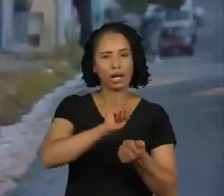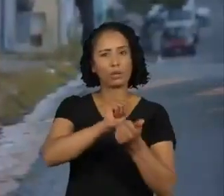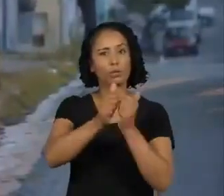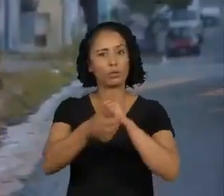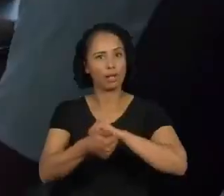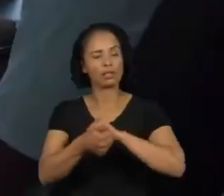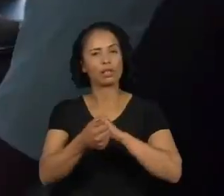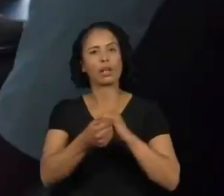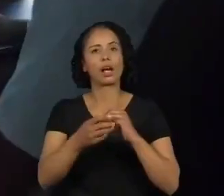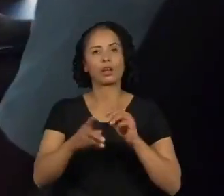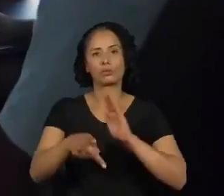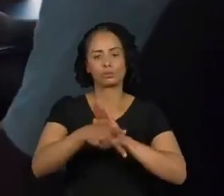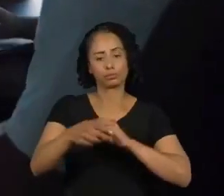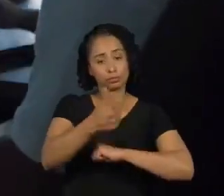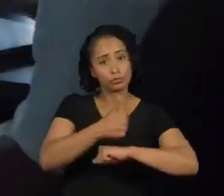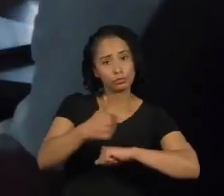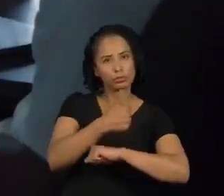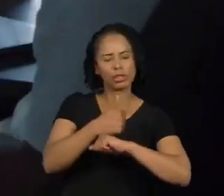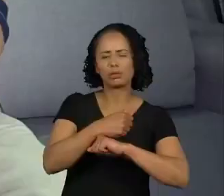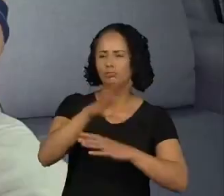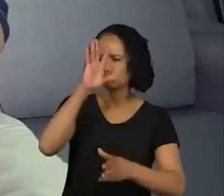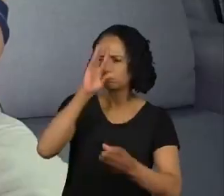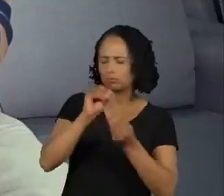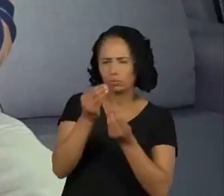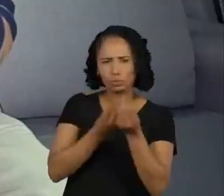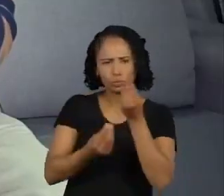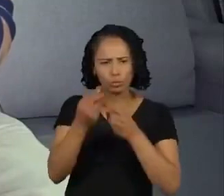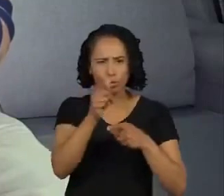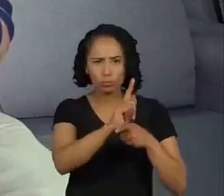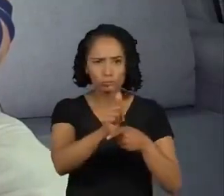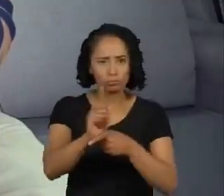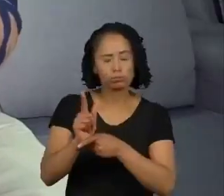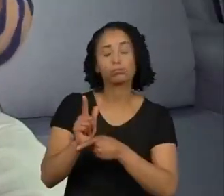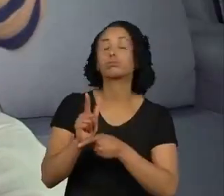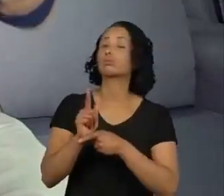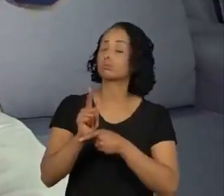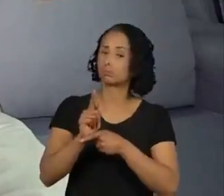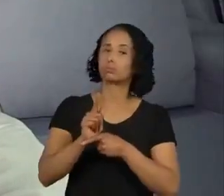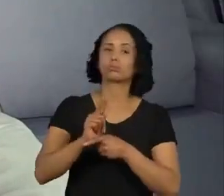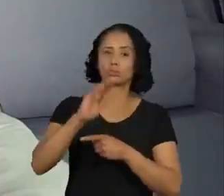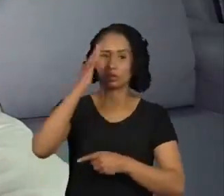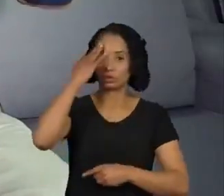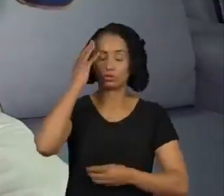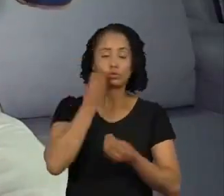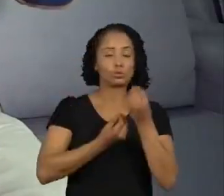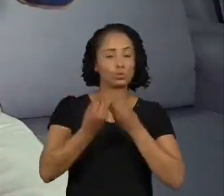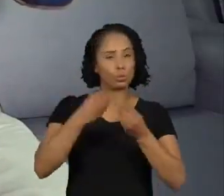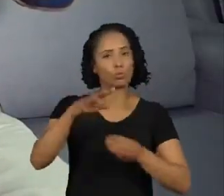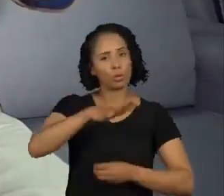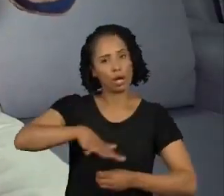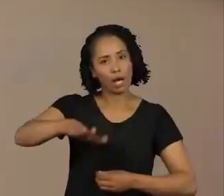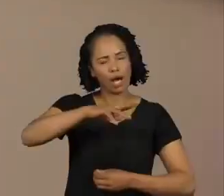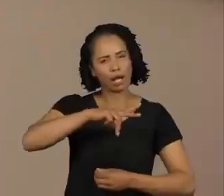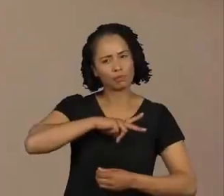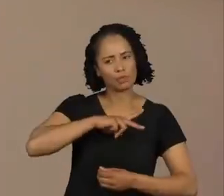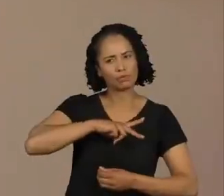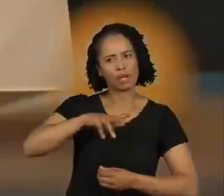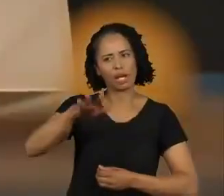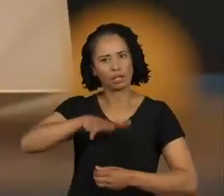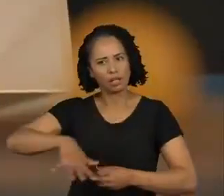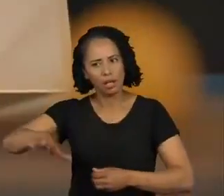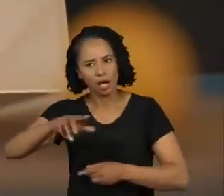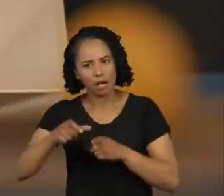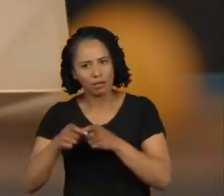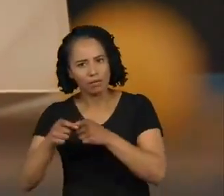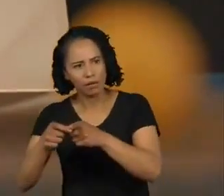A gente também entendeu como fazer um modelo de gestão, ou seja, unir a expertise do setor privado com a expertise da favela para criar